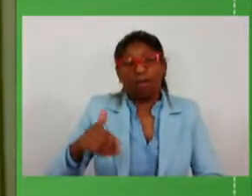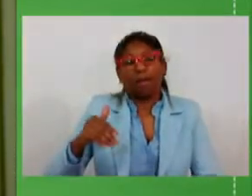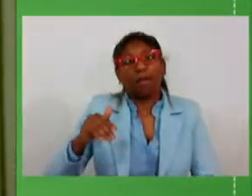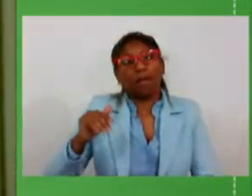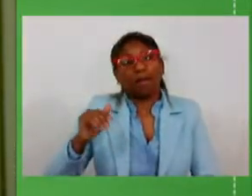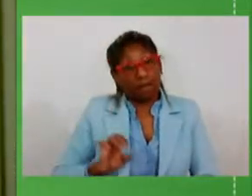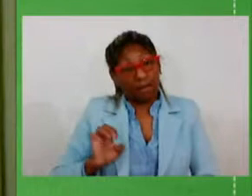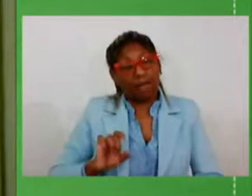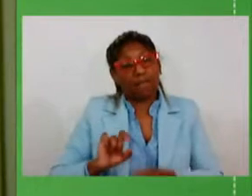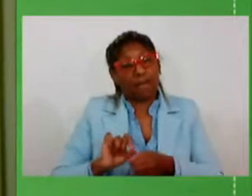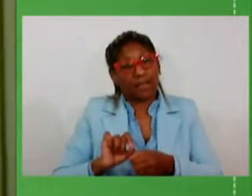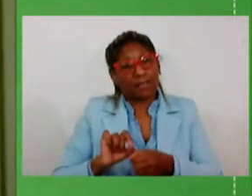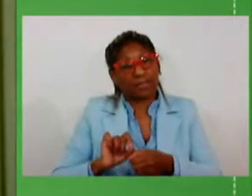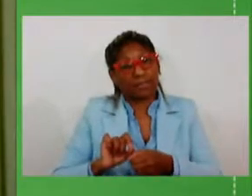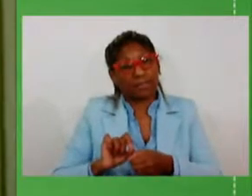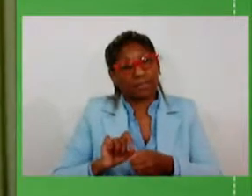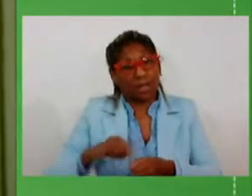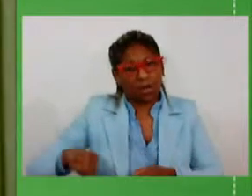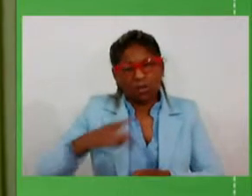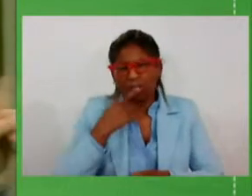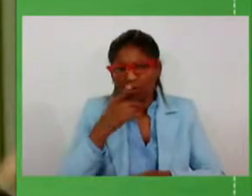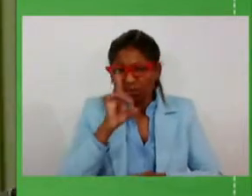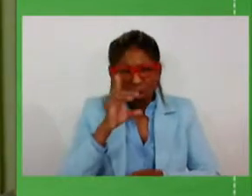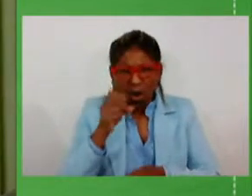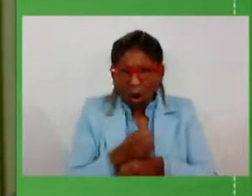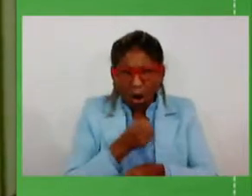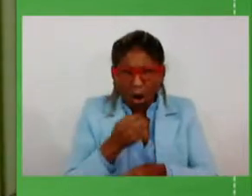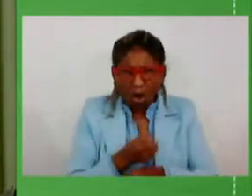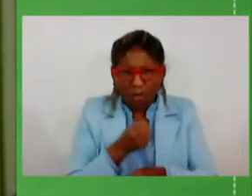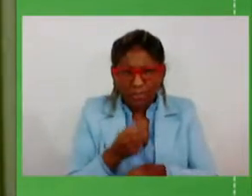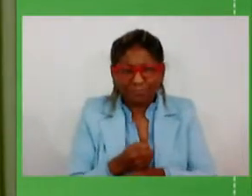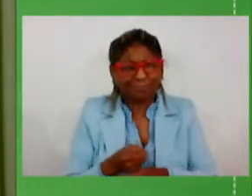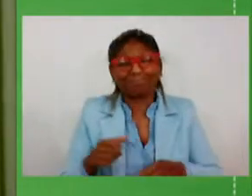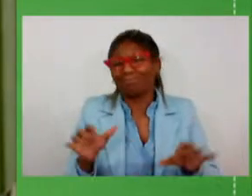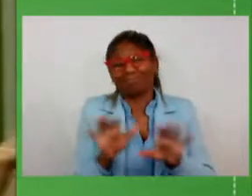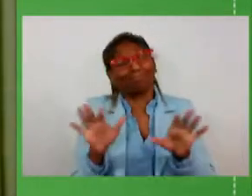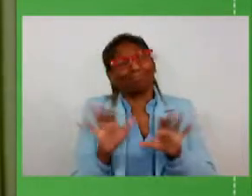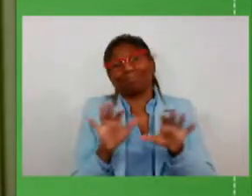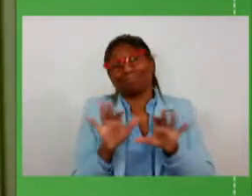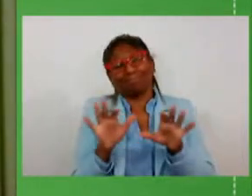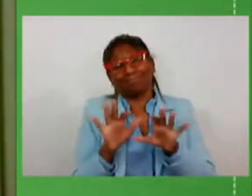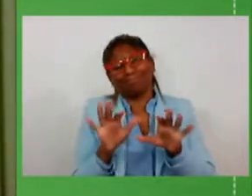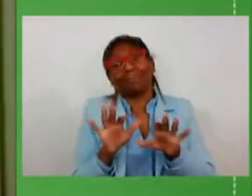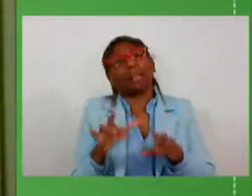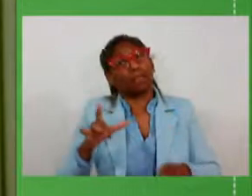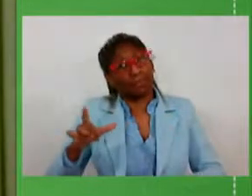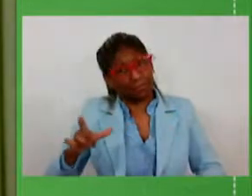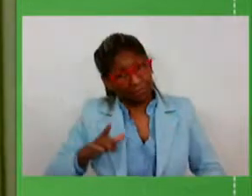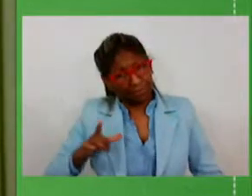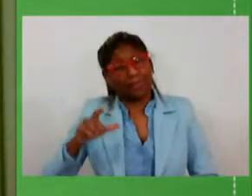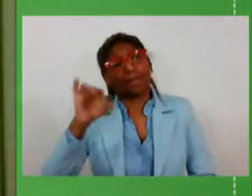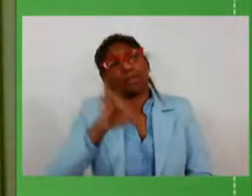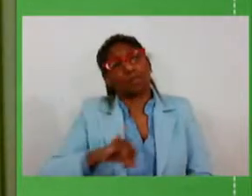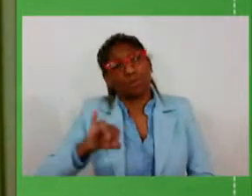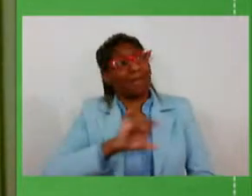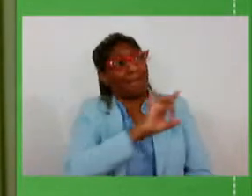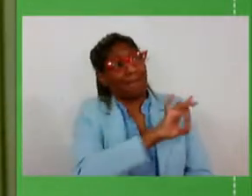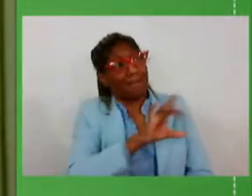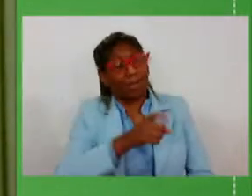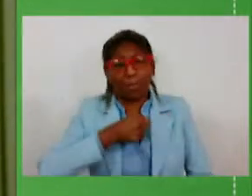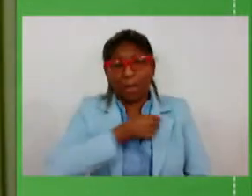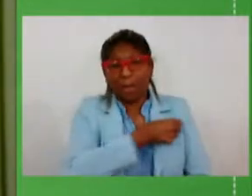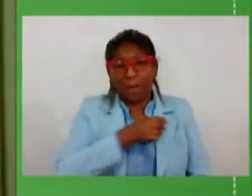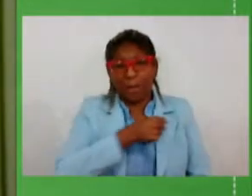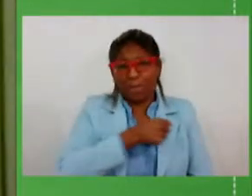nós não estamos aqui apenas falando de obras que por si só é importante na medida em que os testemunhos das pessoas dos gaúchos das gaúchas já mostram isso